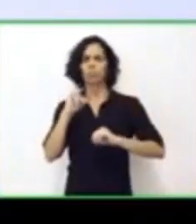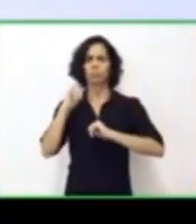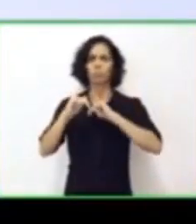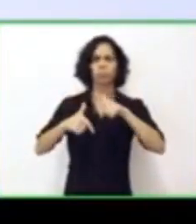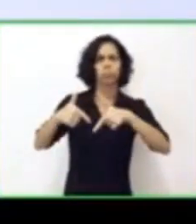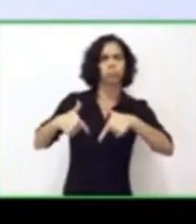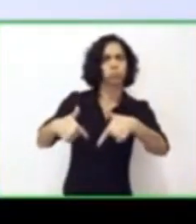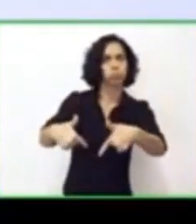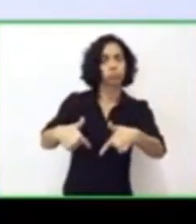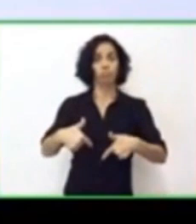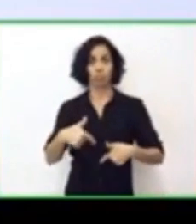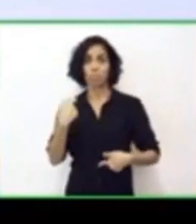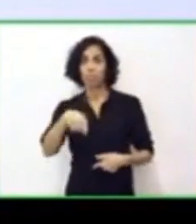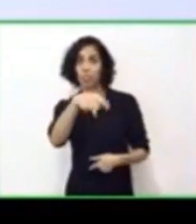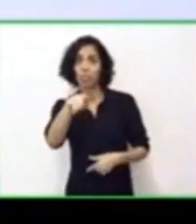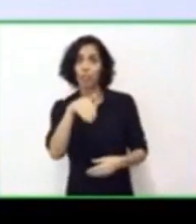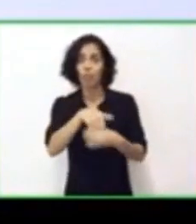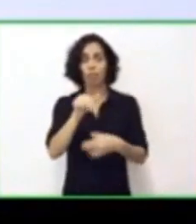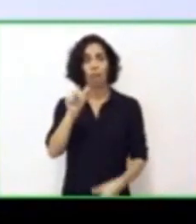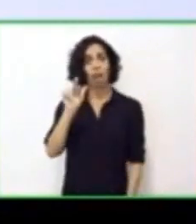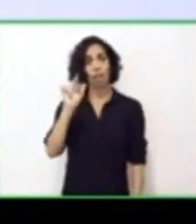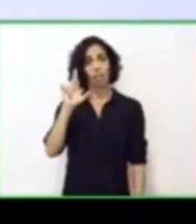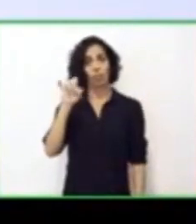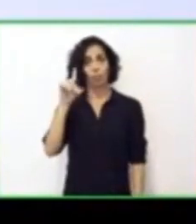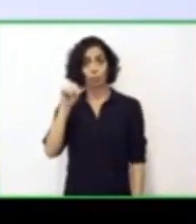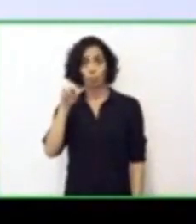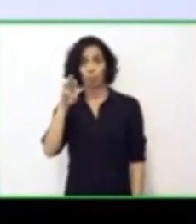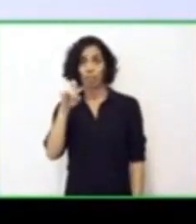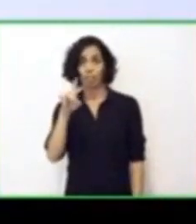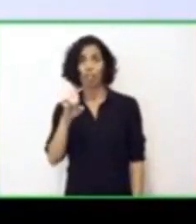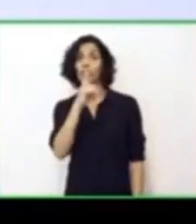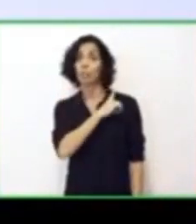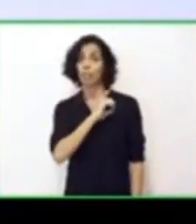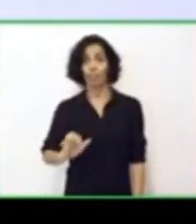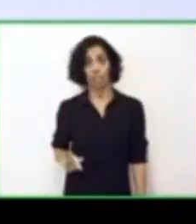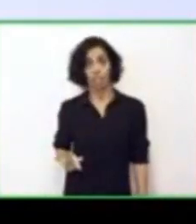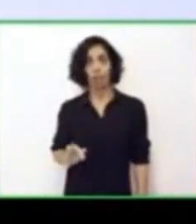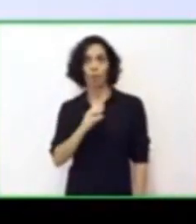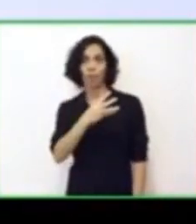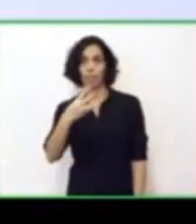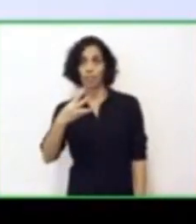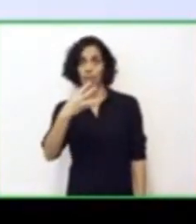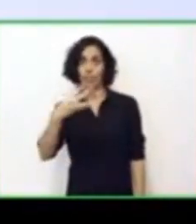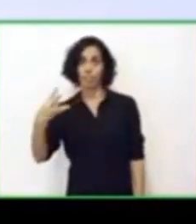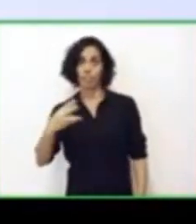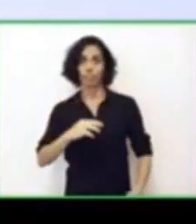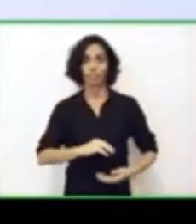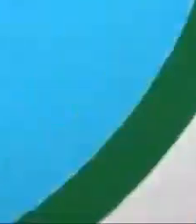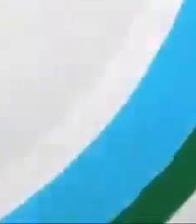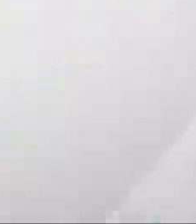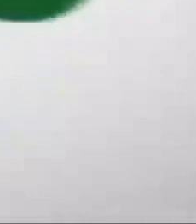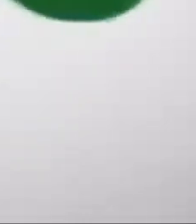a voz de nossas cidades em Brasília. Preciso do seu voto. Arildo Mendes, deputado federal, 4343.